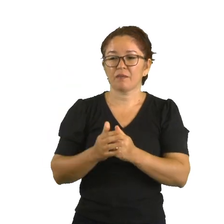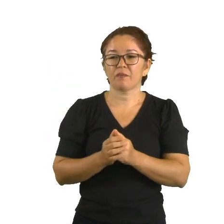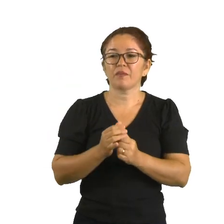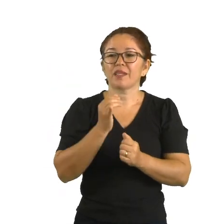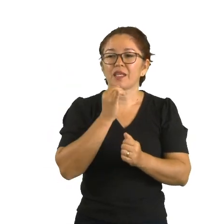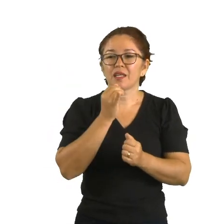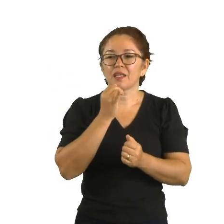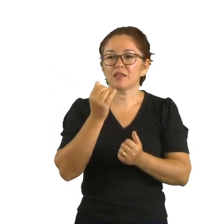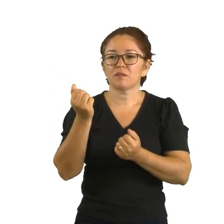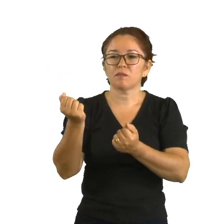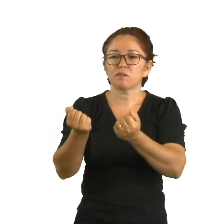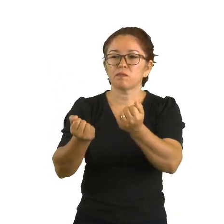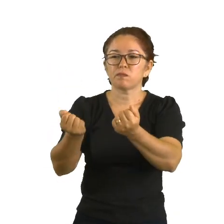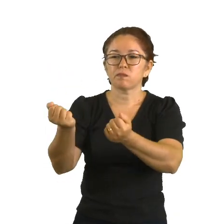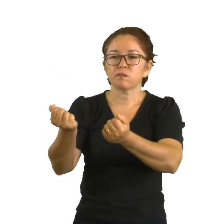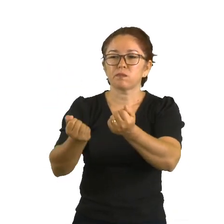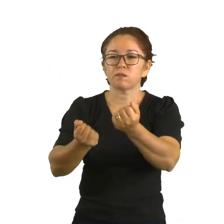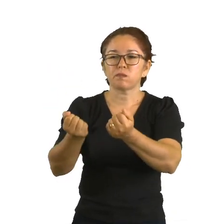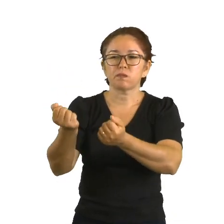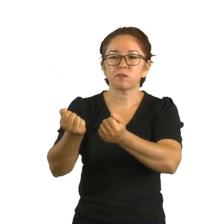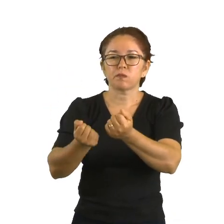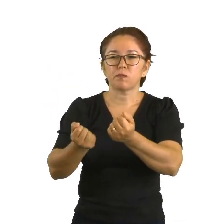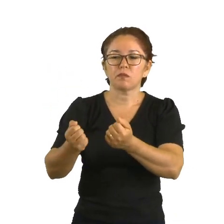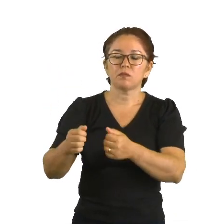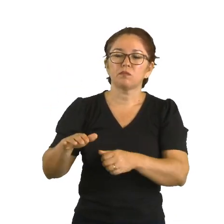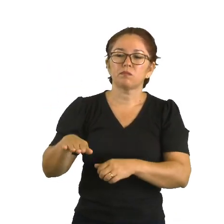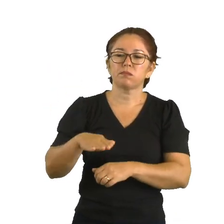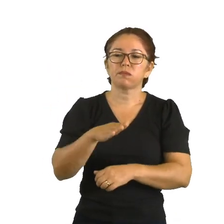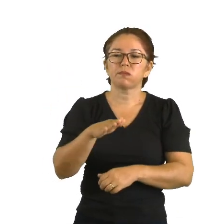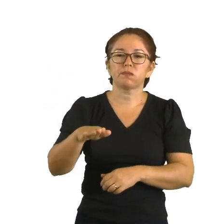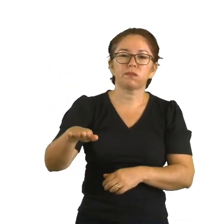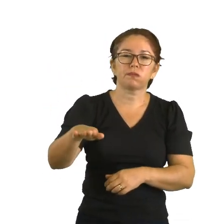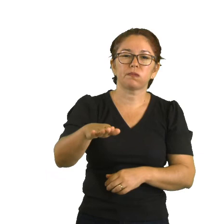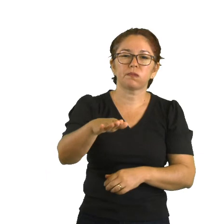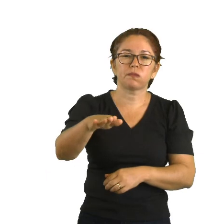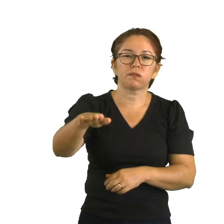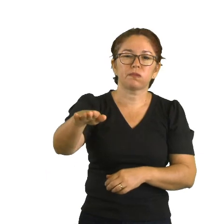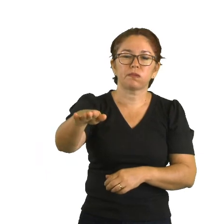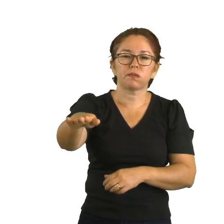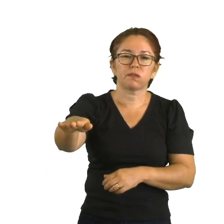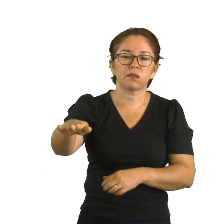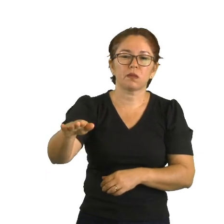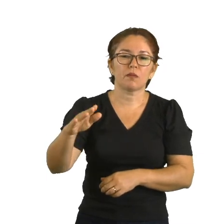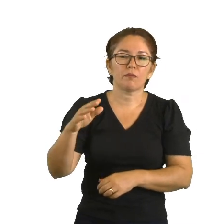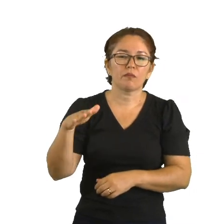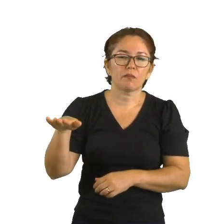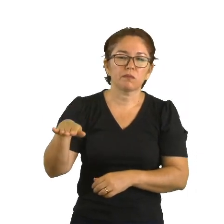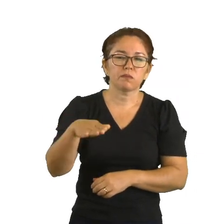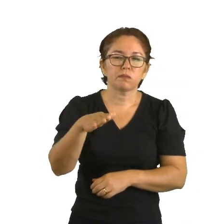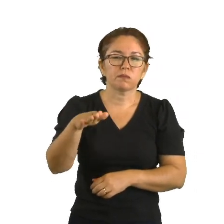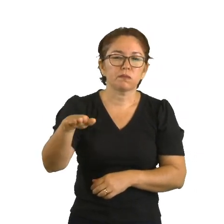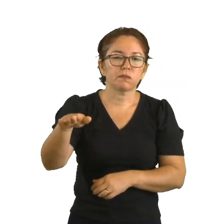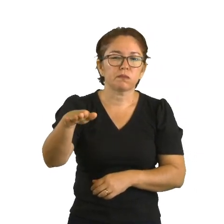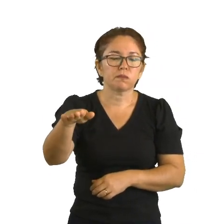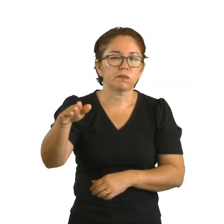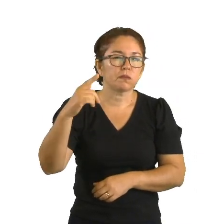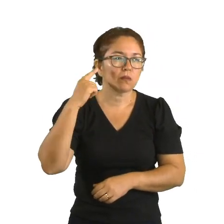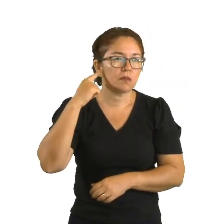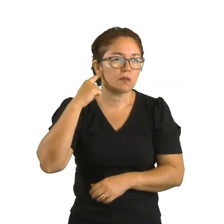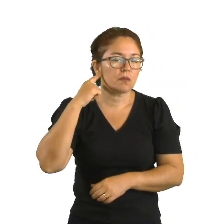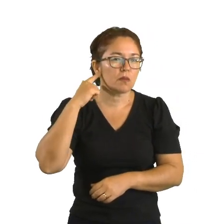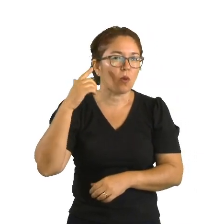que é recebido é mais agudo, tem maior frequência, né? E ao se afastar, o som parece que fica mais grave, com a menor